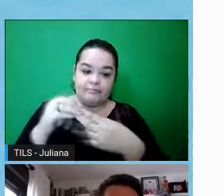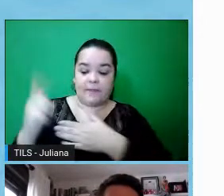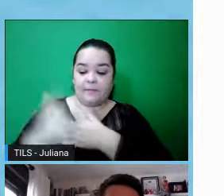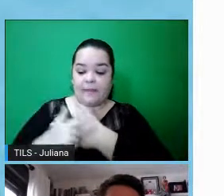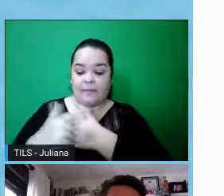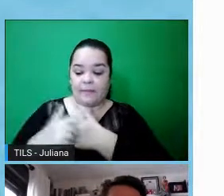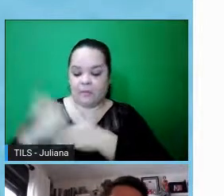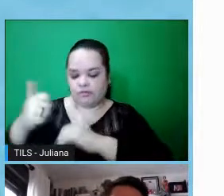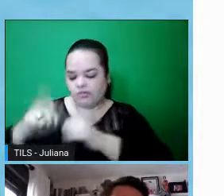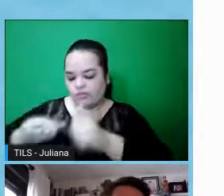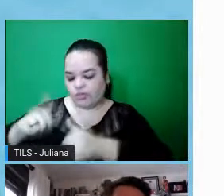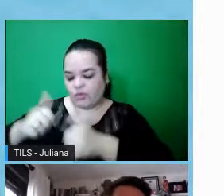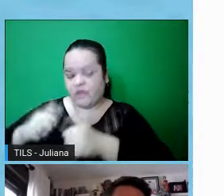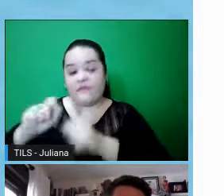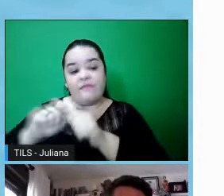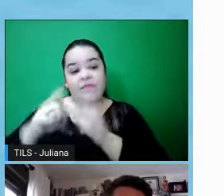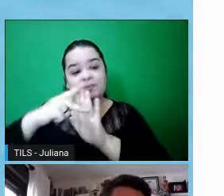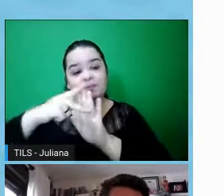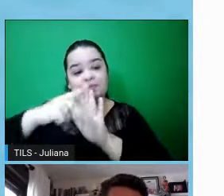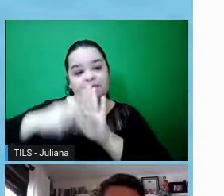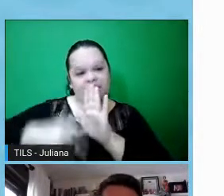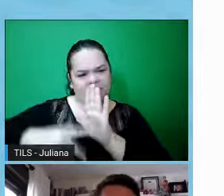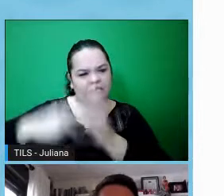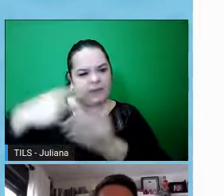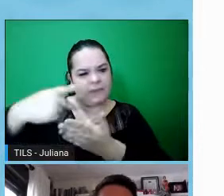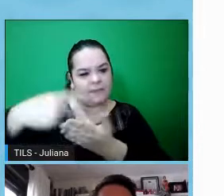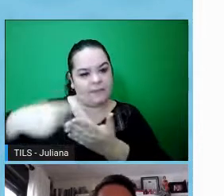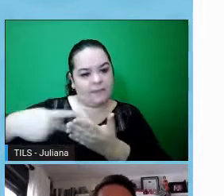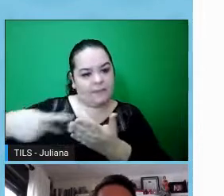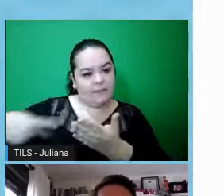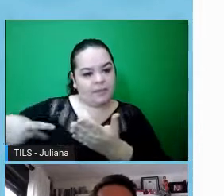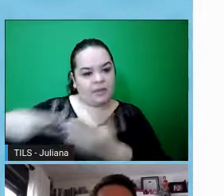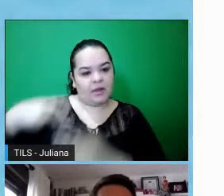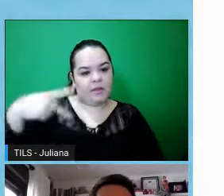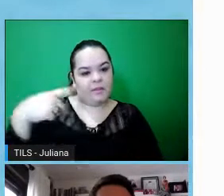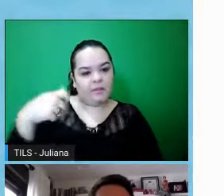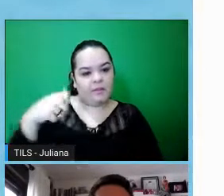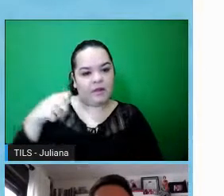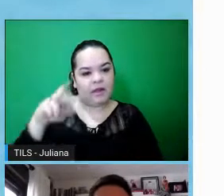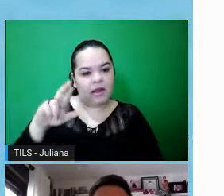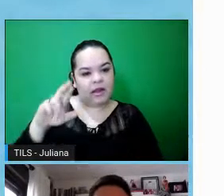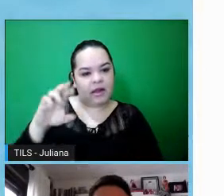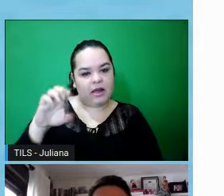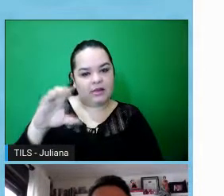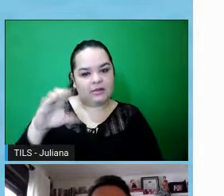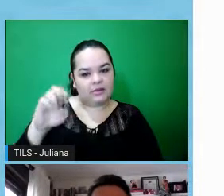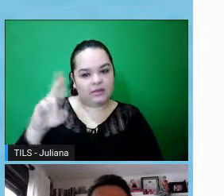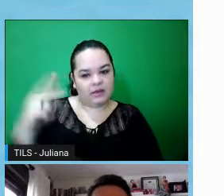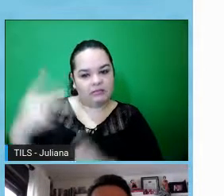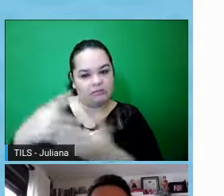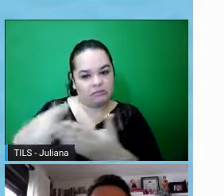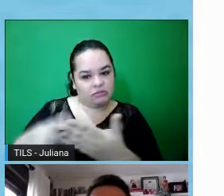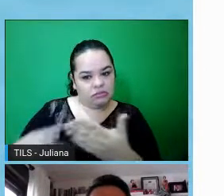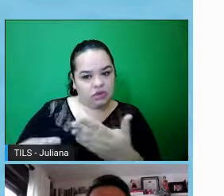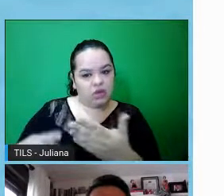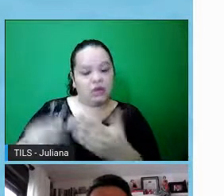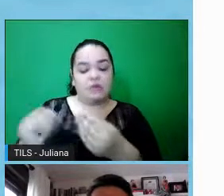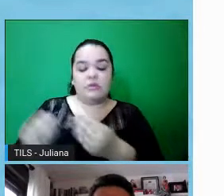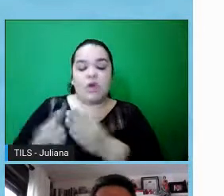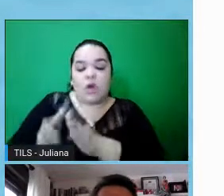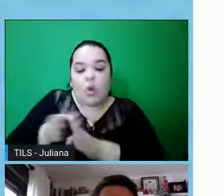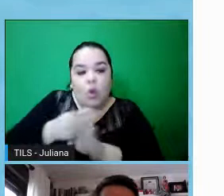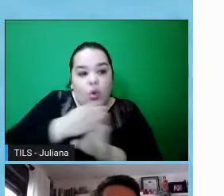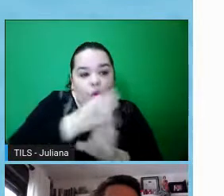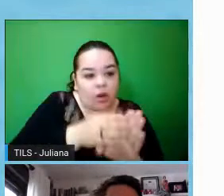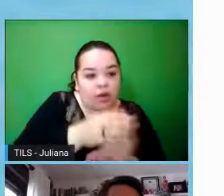emitindo parecer, né, sempre devidamente justificado, sempre orientado, né, buscando e